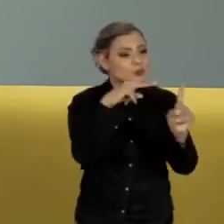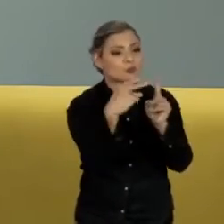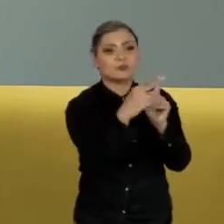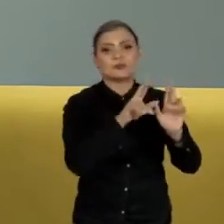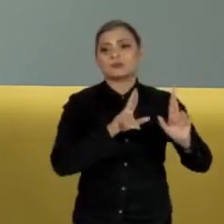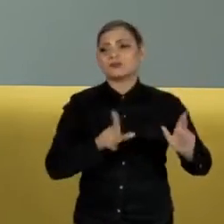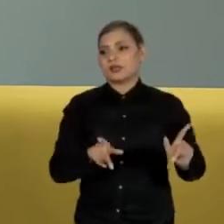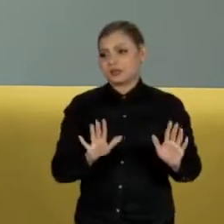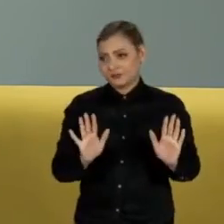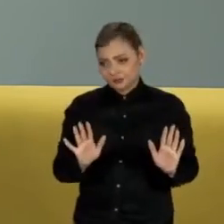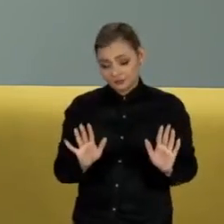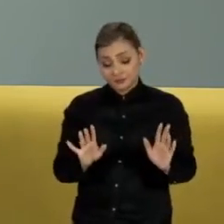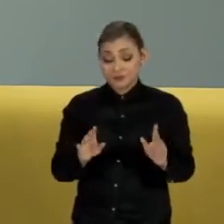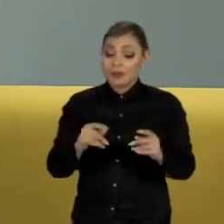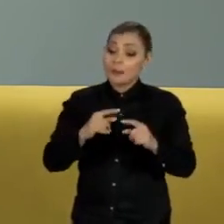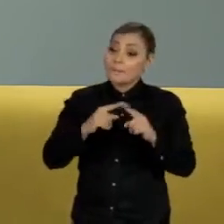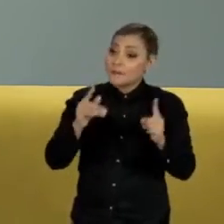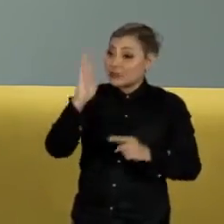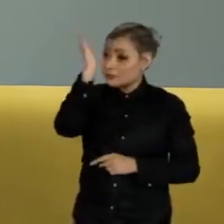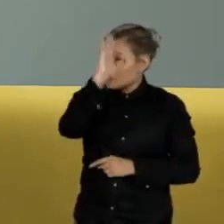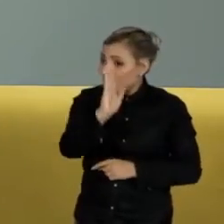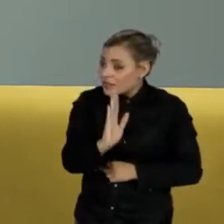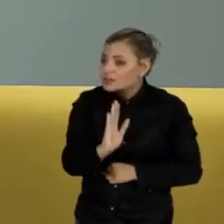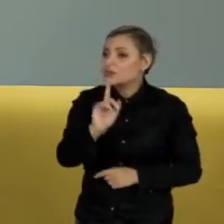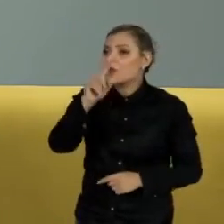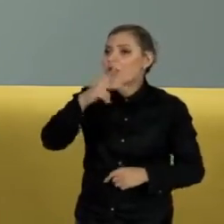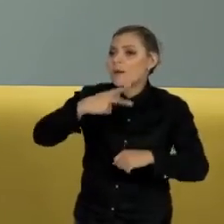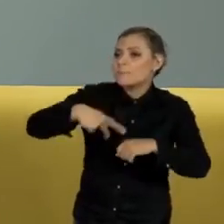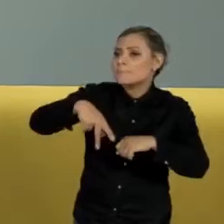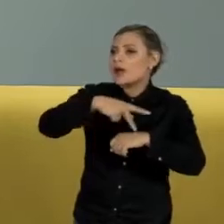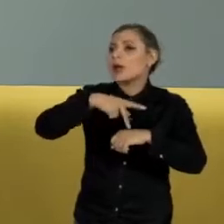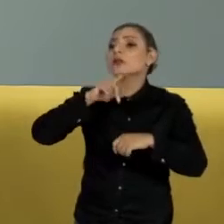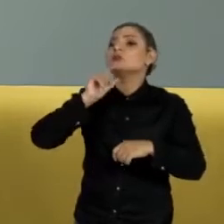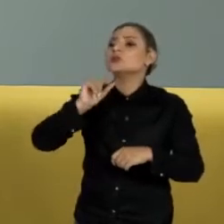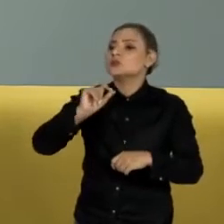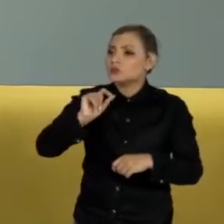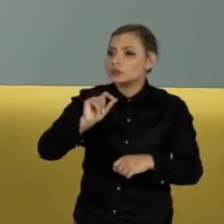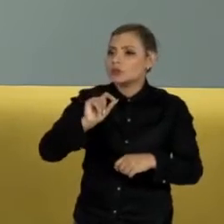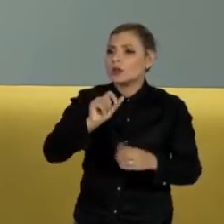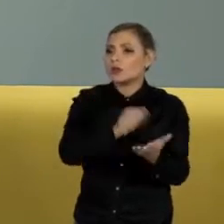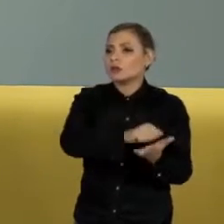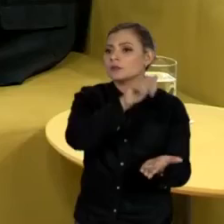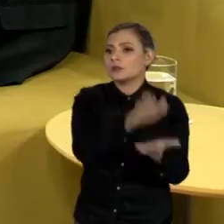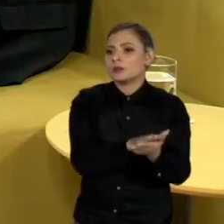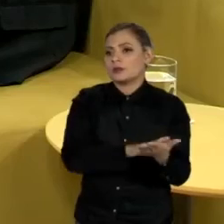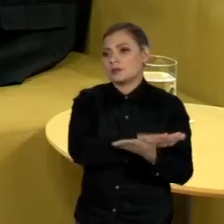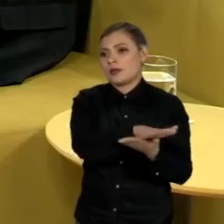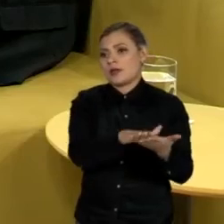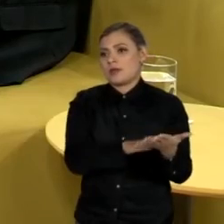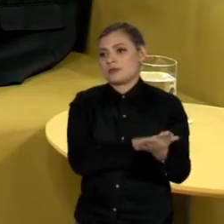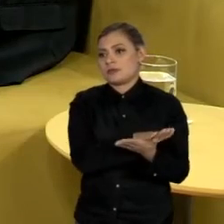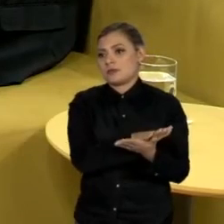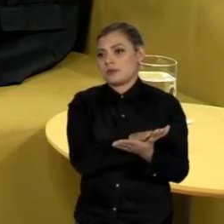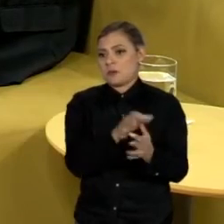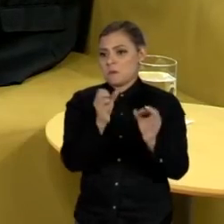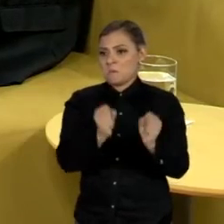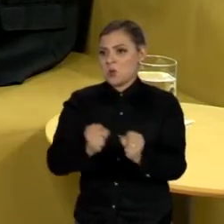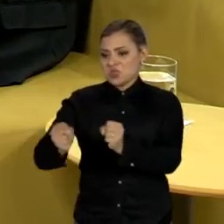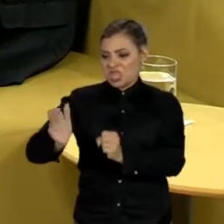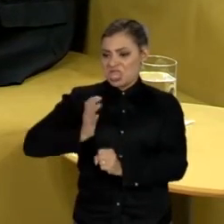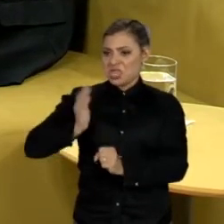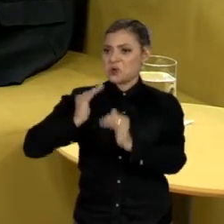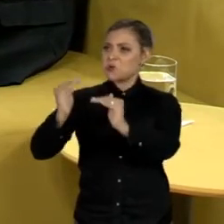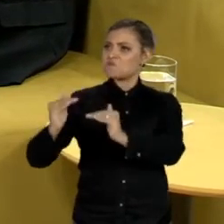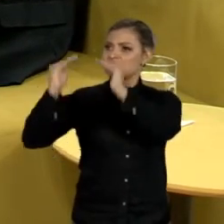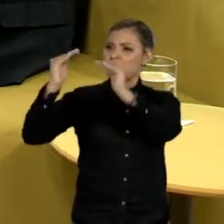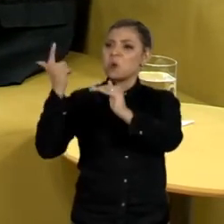consequências. O Brasil é o país, evidentemente, da impunidade. Poderosos e potentes conseguem